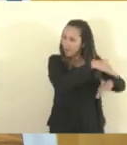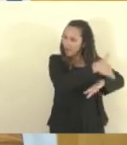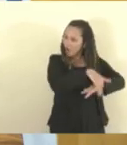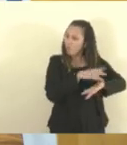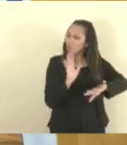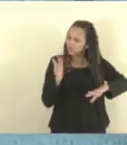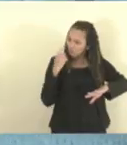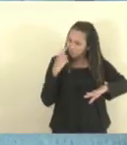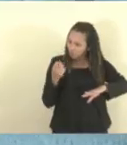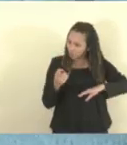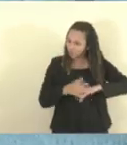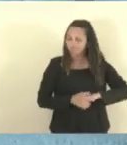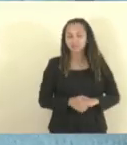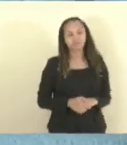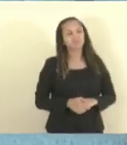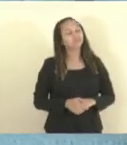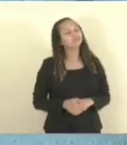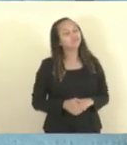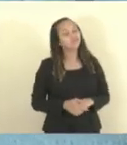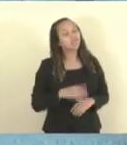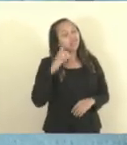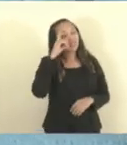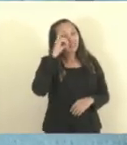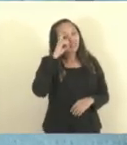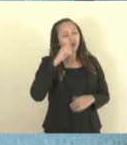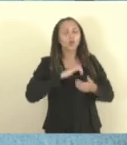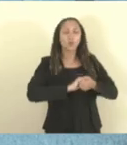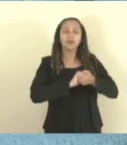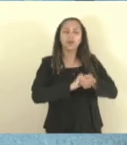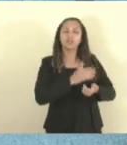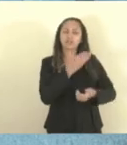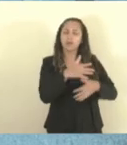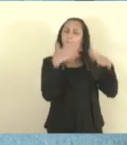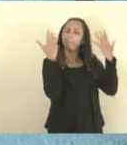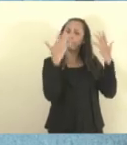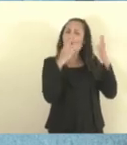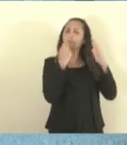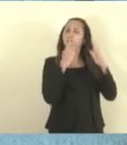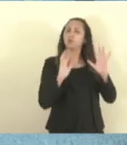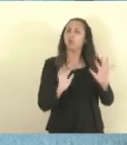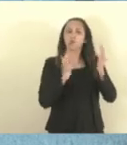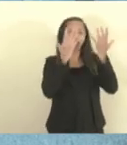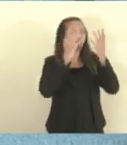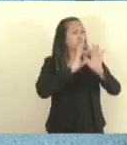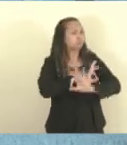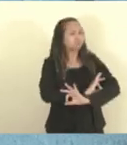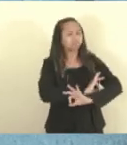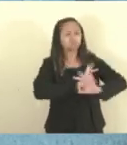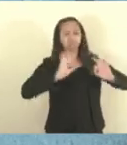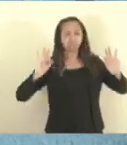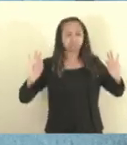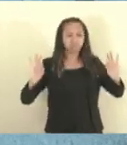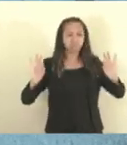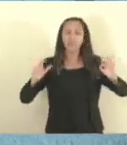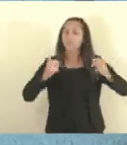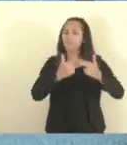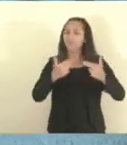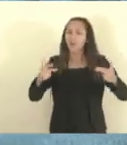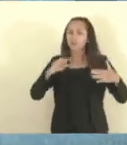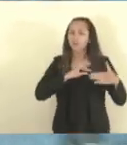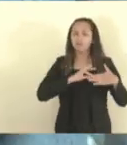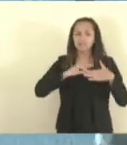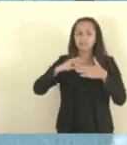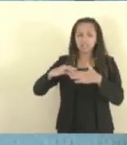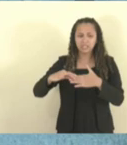Deputado João Cosme. Deputado Aninho, primeiro, cumprimentar a Exª, parabenizar pelo evento, a feira foi fantástica, muitas autoridades lá